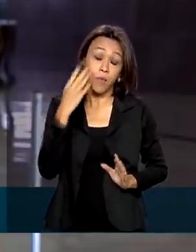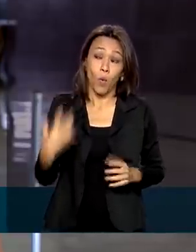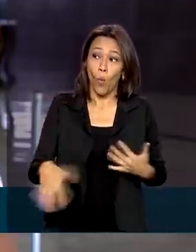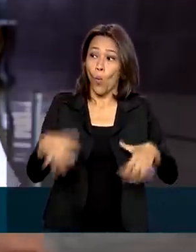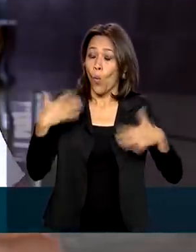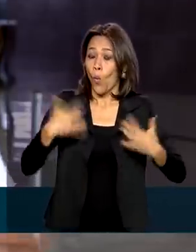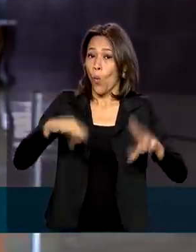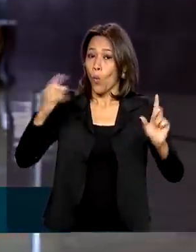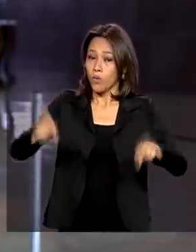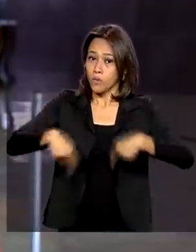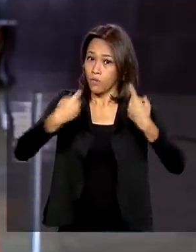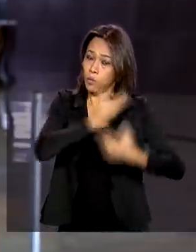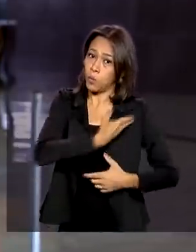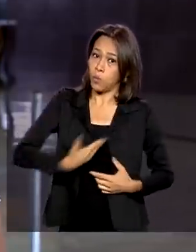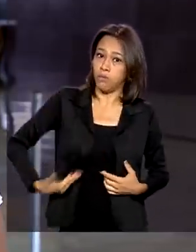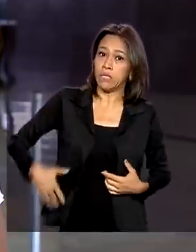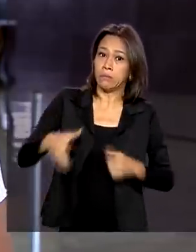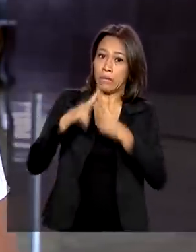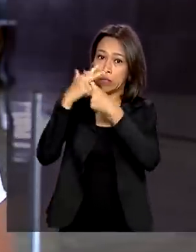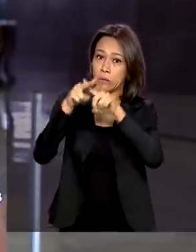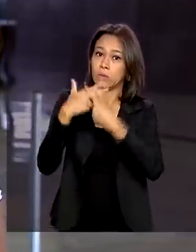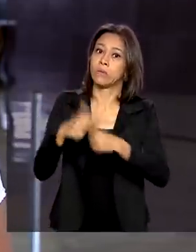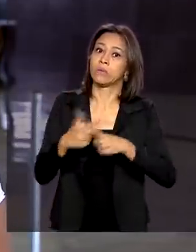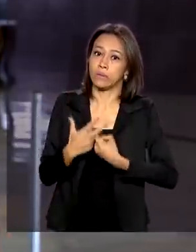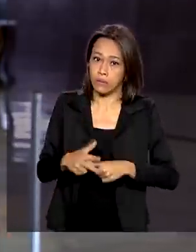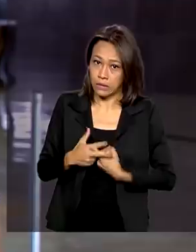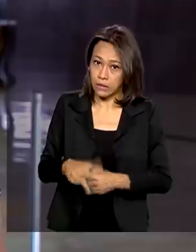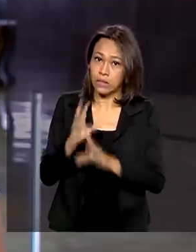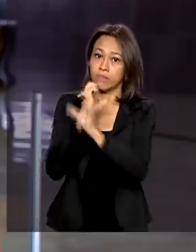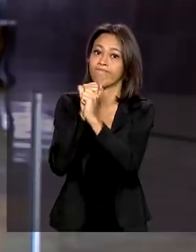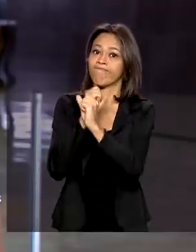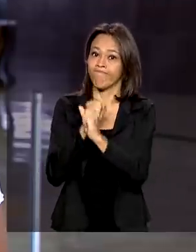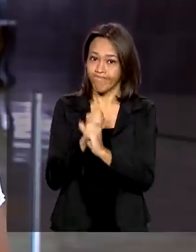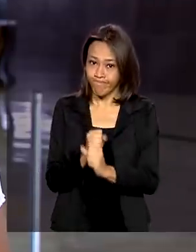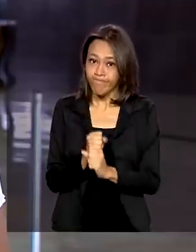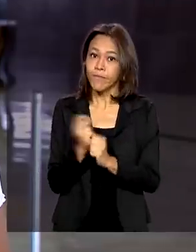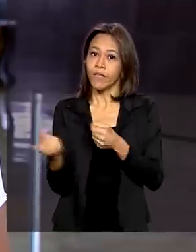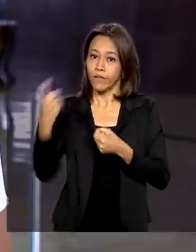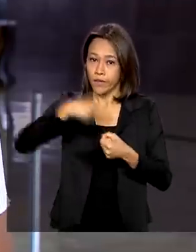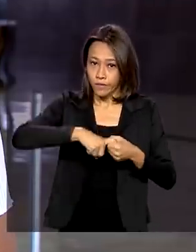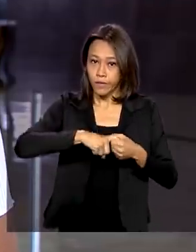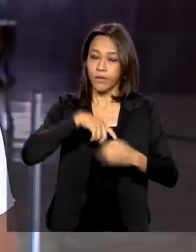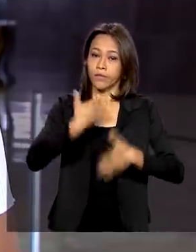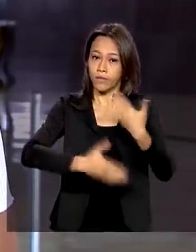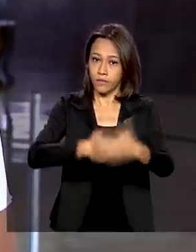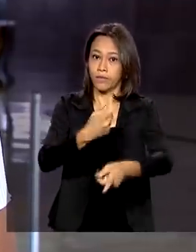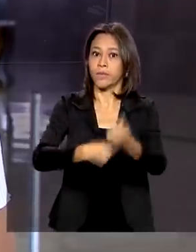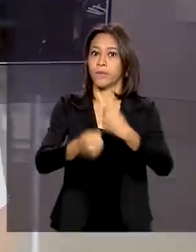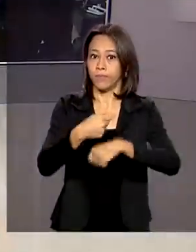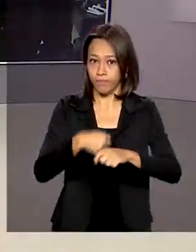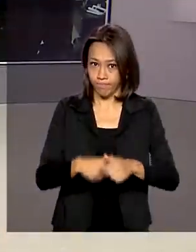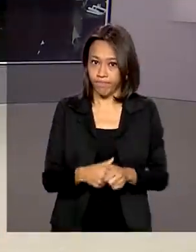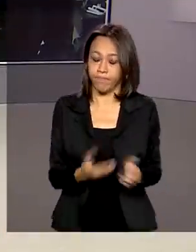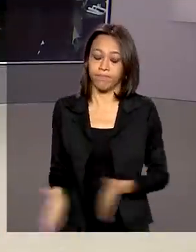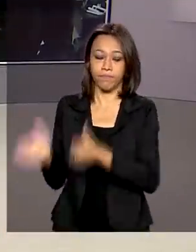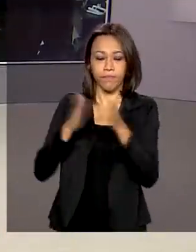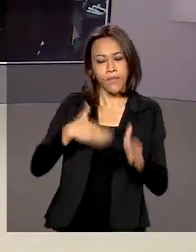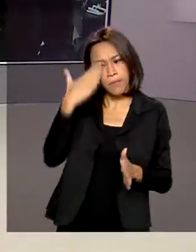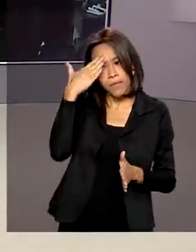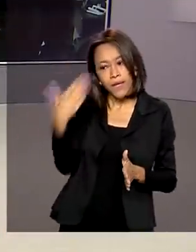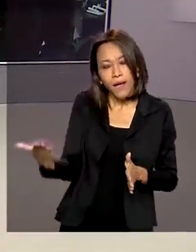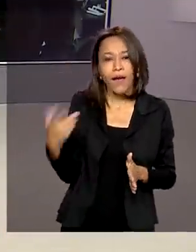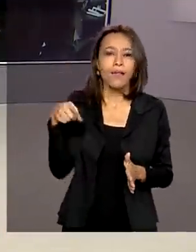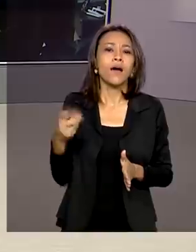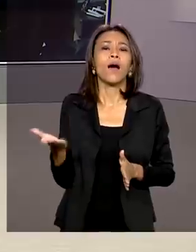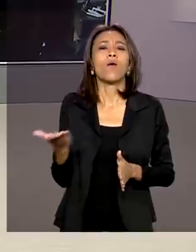do desafio do governo para ajustar esses números e ainda retomar o crescimento econômico. Volto com você, Renata. Obrigada, Selma. E olha,